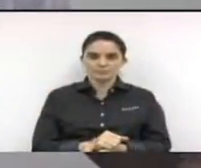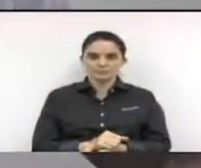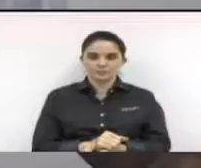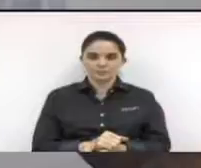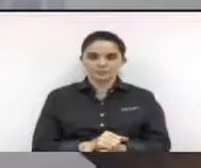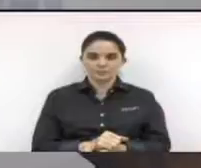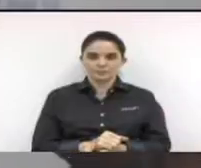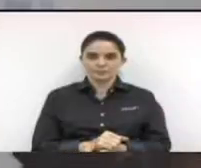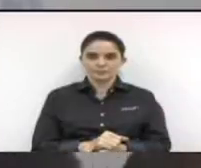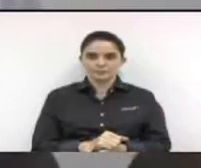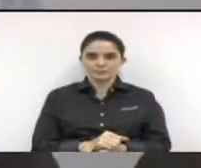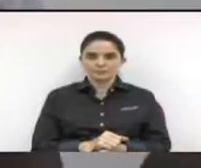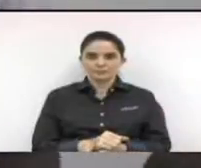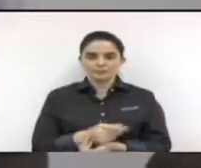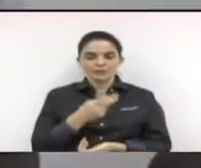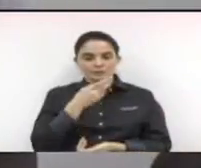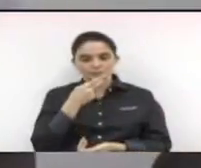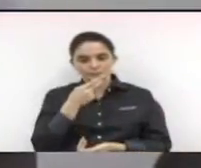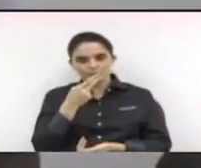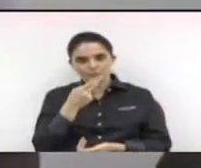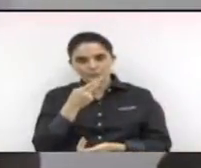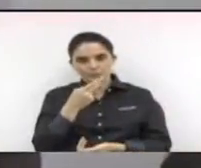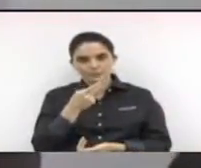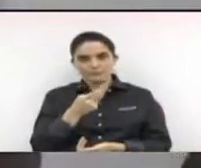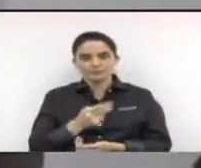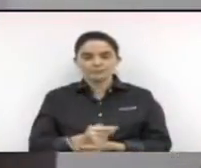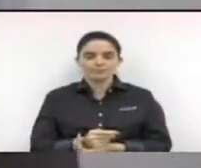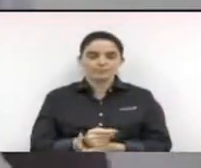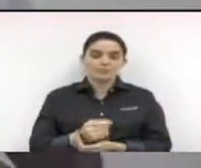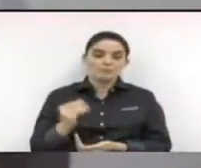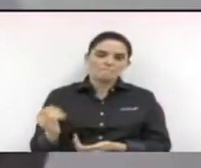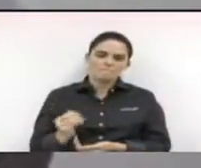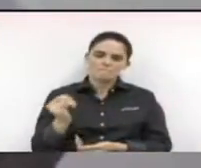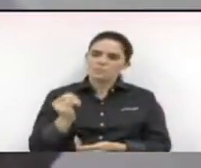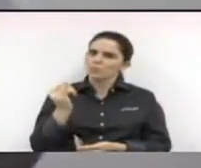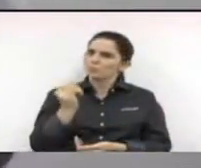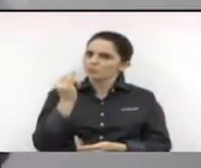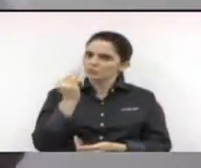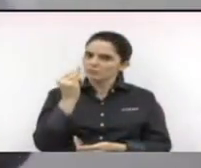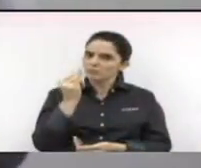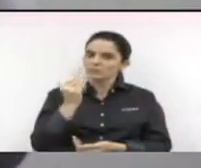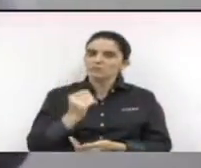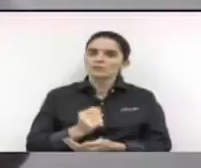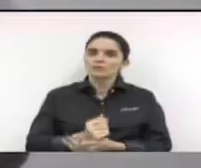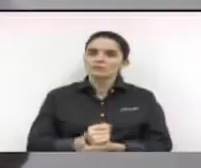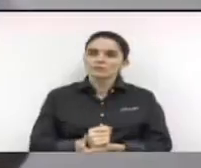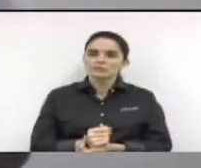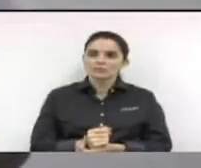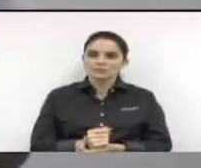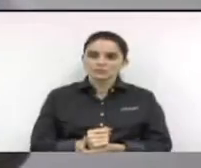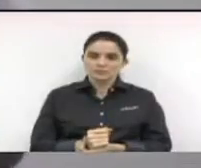E dizer também a importância deste